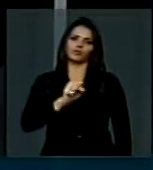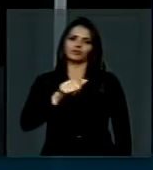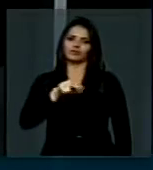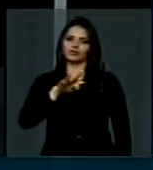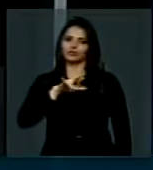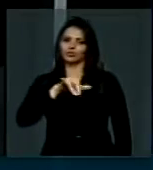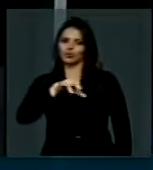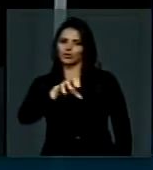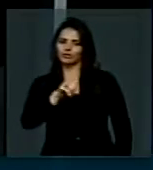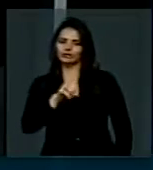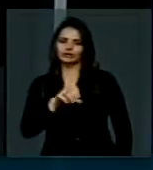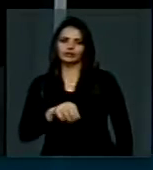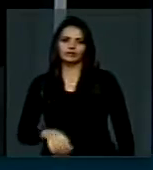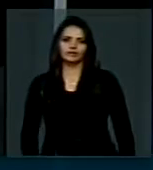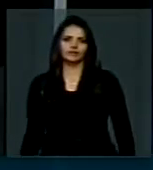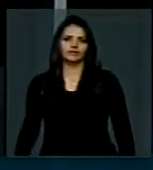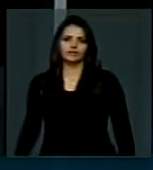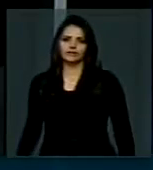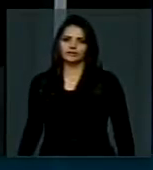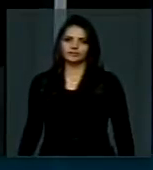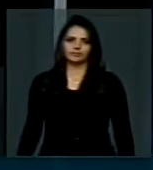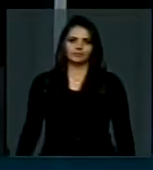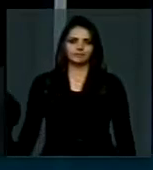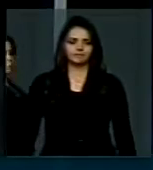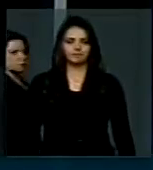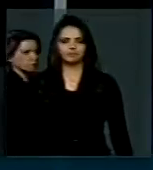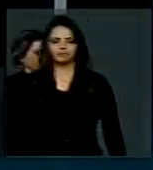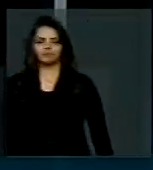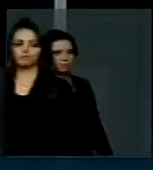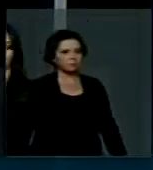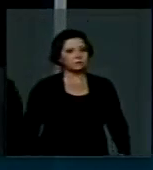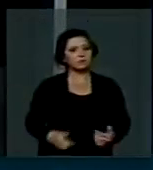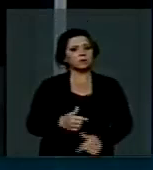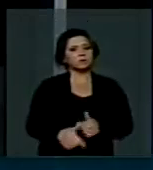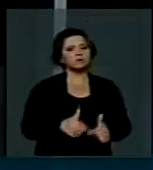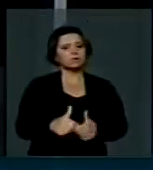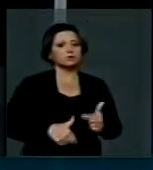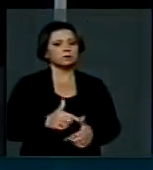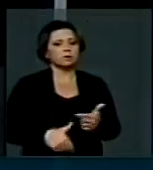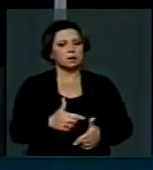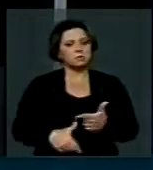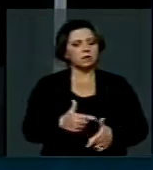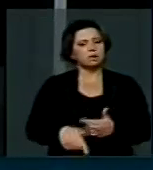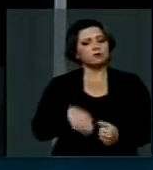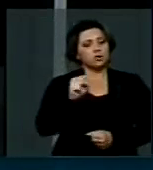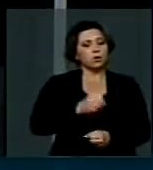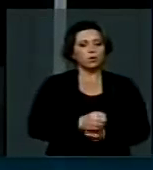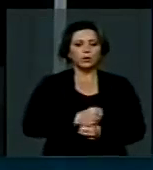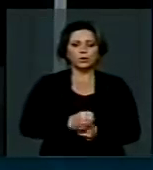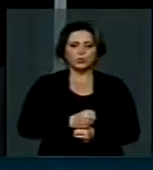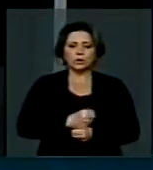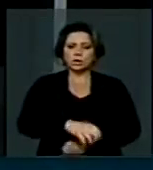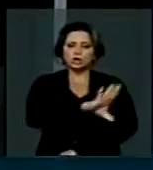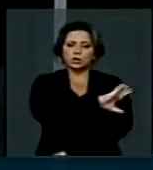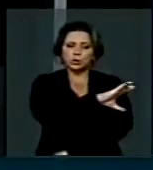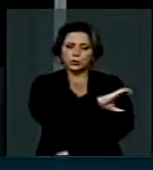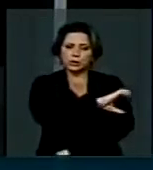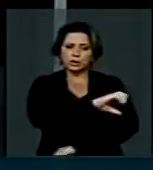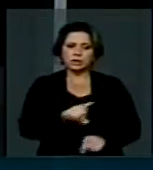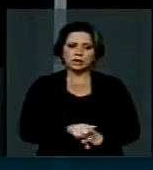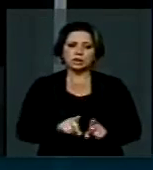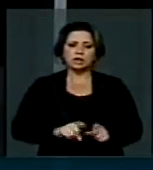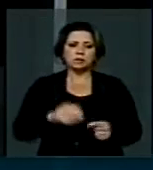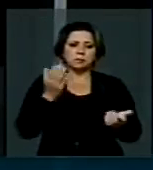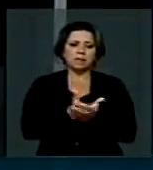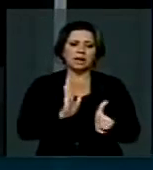Fleury e nós fizemos aqui um trabalho que durou oito anos, coordenando a frente parlamentar pelo fim